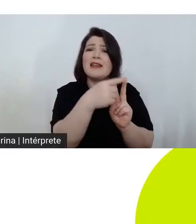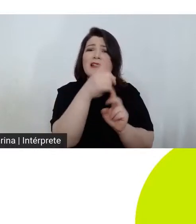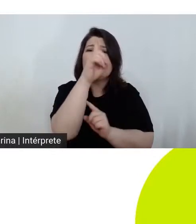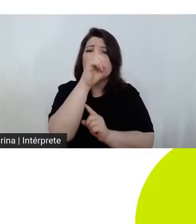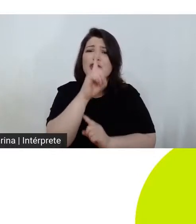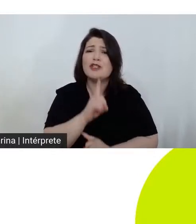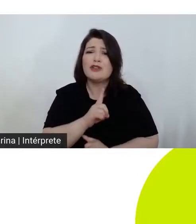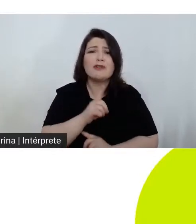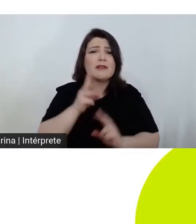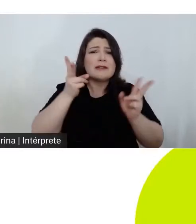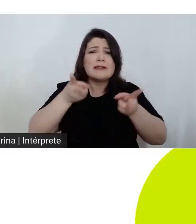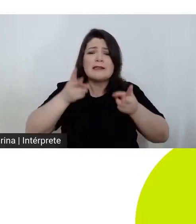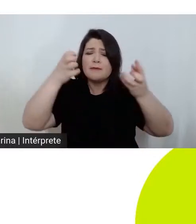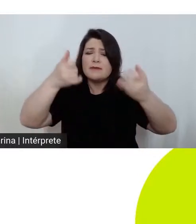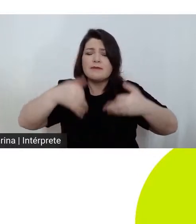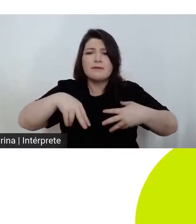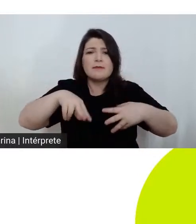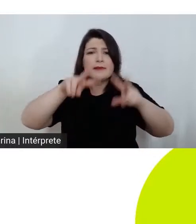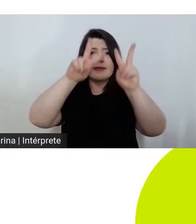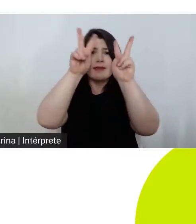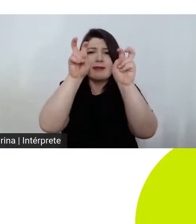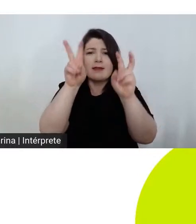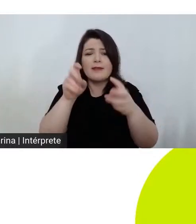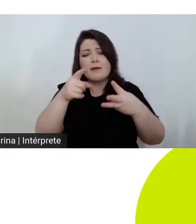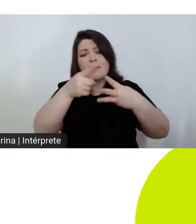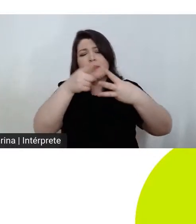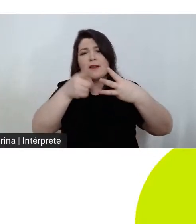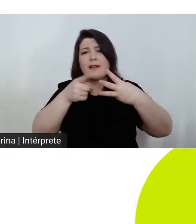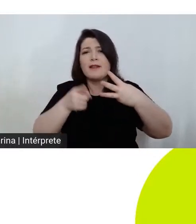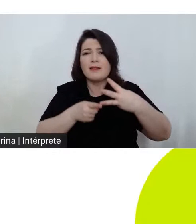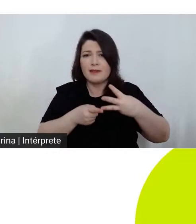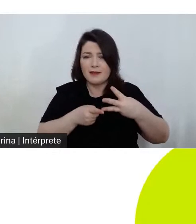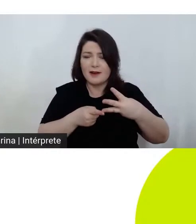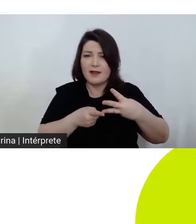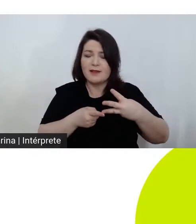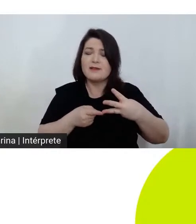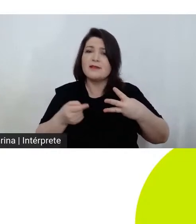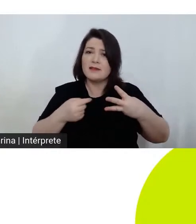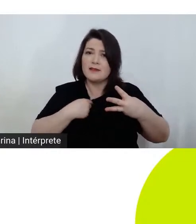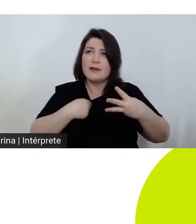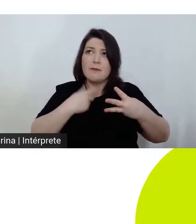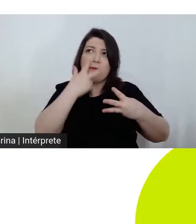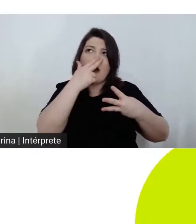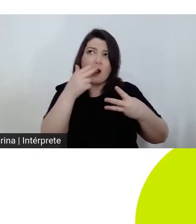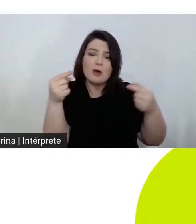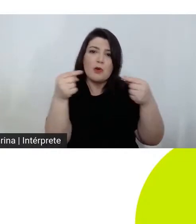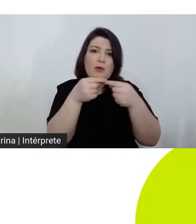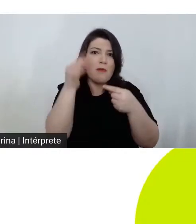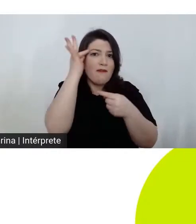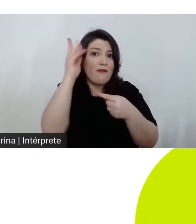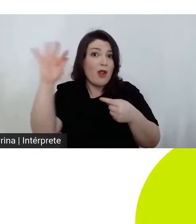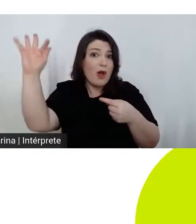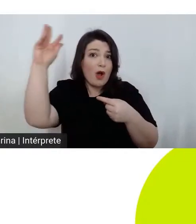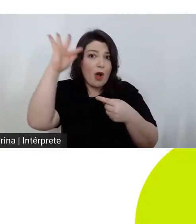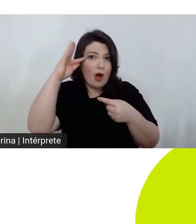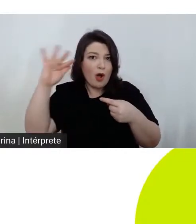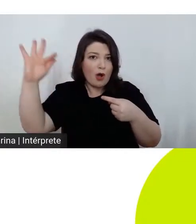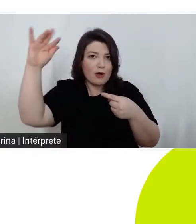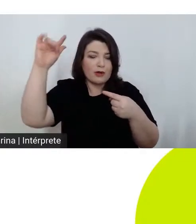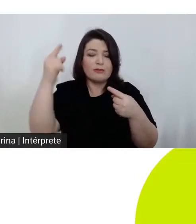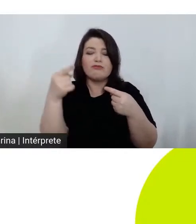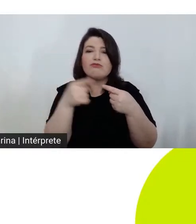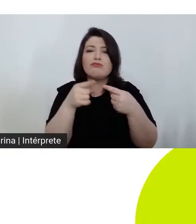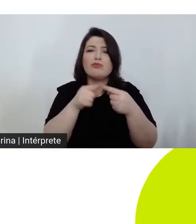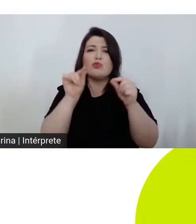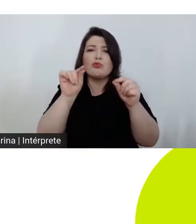temas que me dizem bastante do ponto de vista filosófico o primeiro tema é o tema da sorte